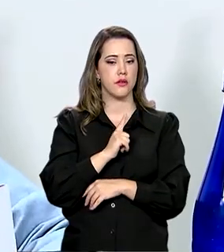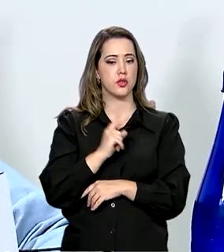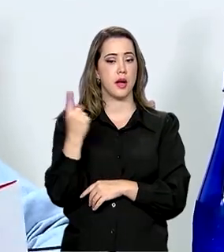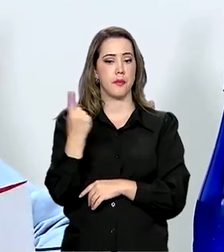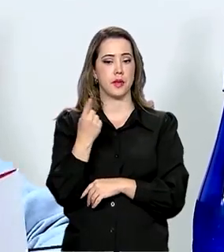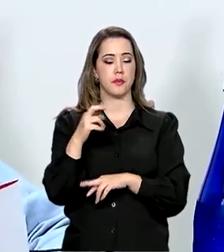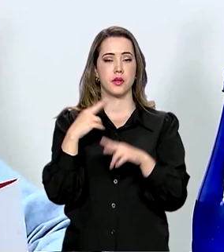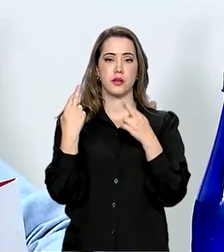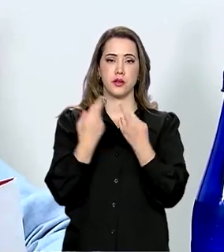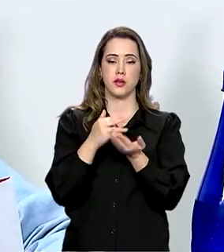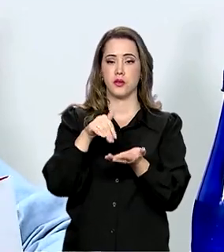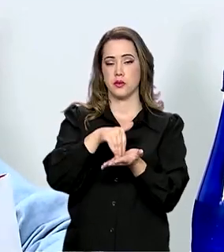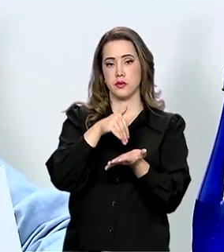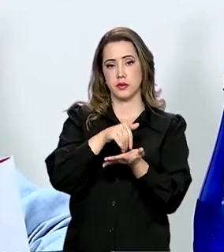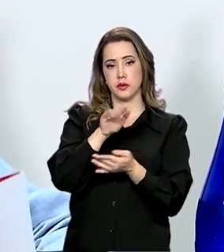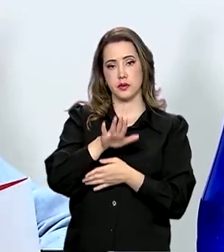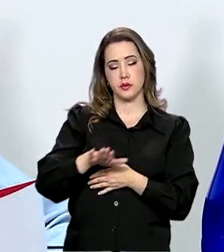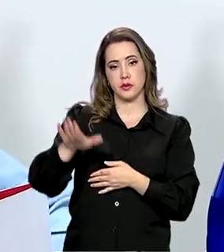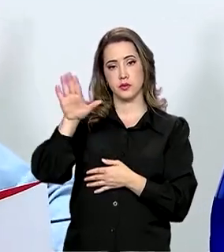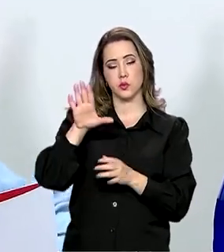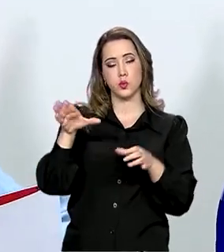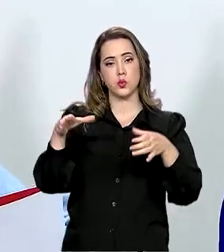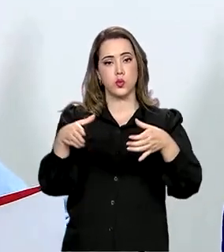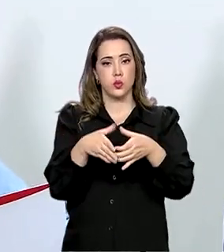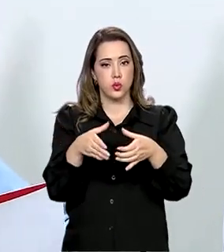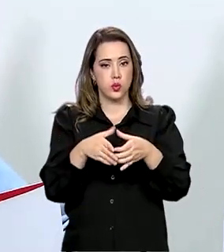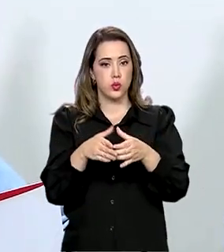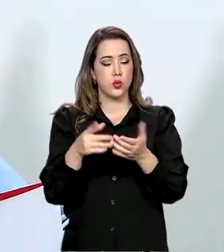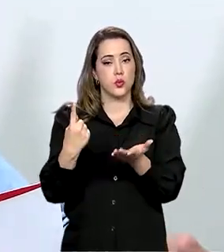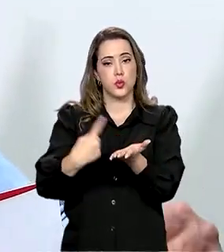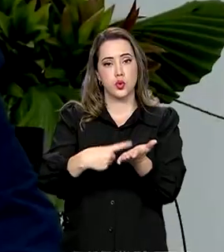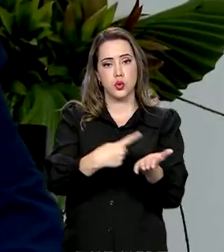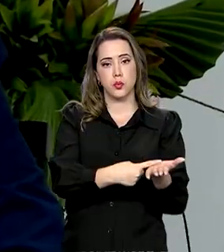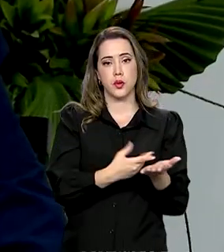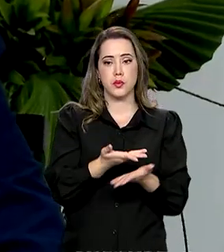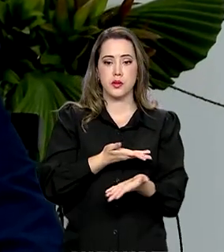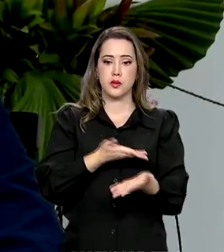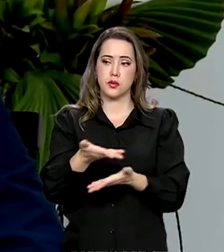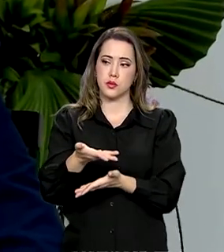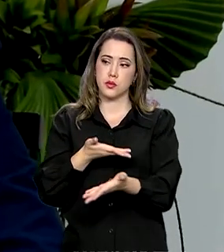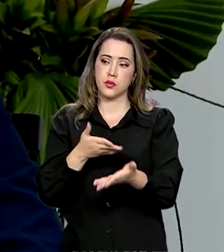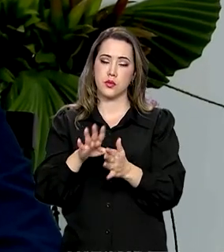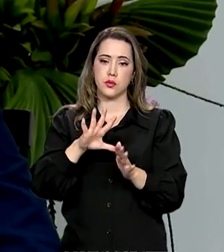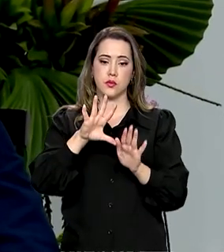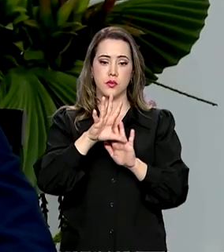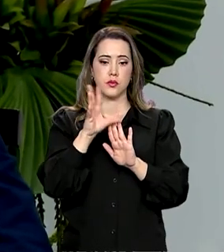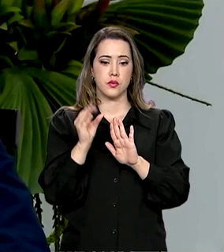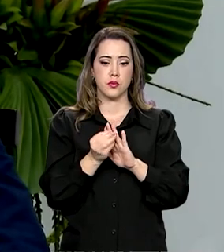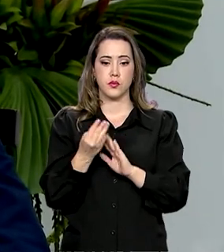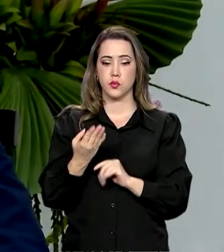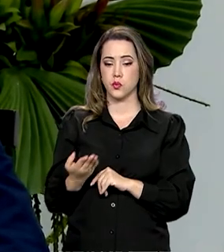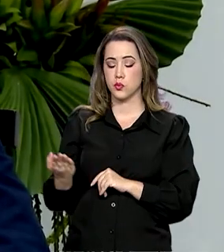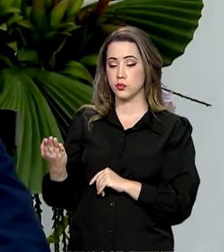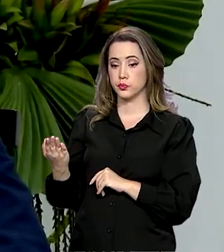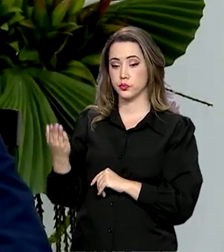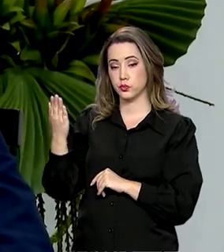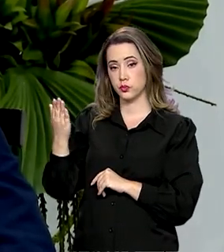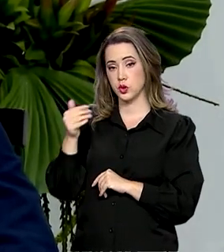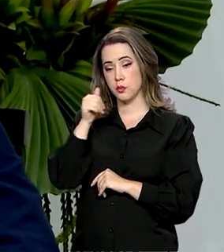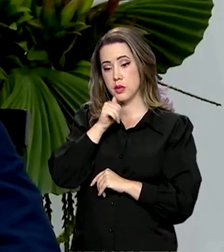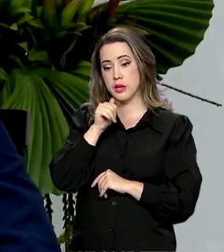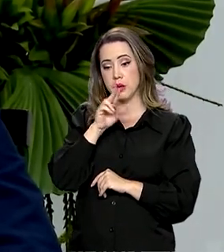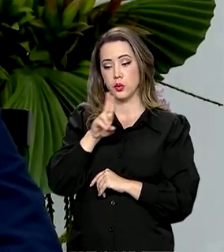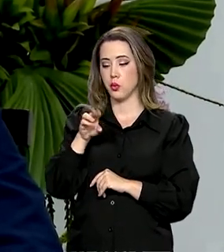foi com a secretária-geral da Organização do Tratado de Cooperação Amazônica, Maria Alexandra Moreira.